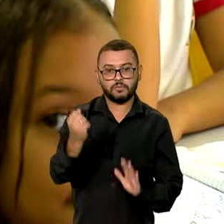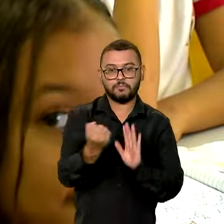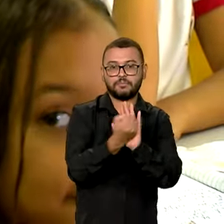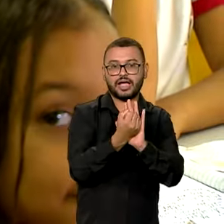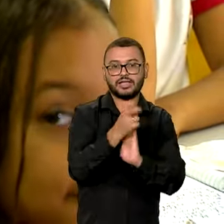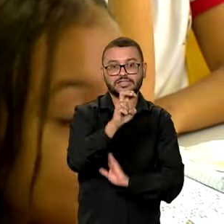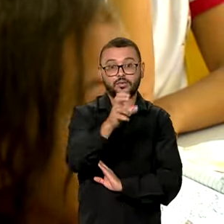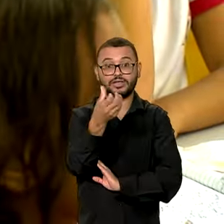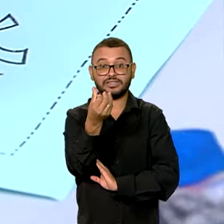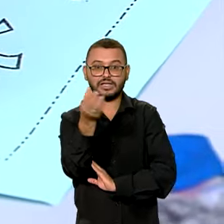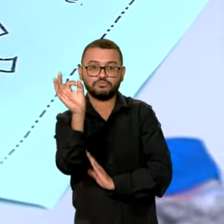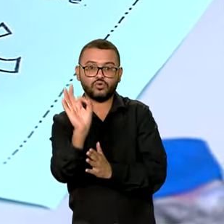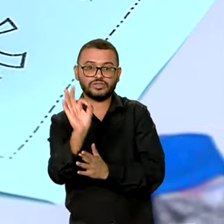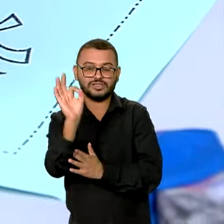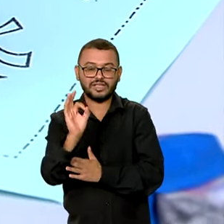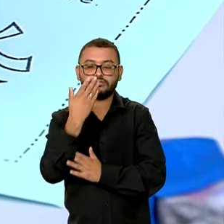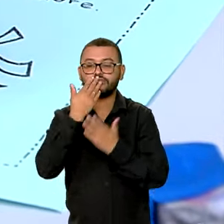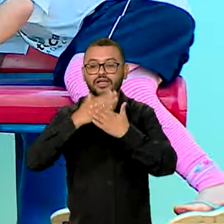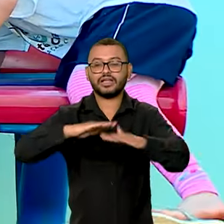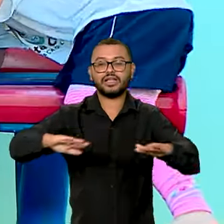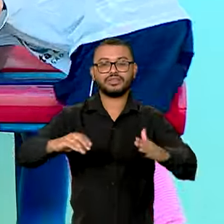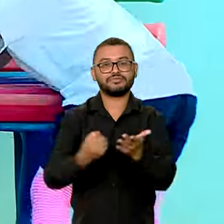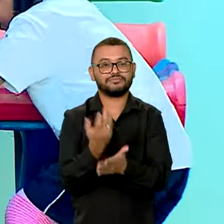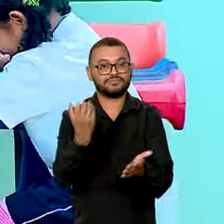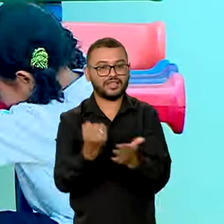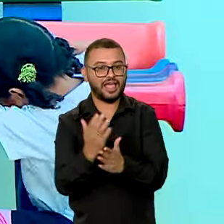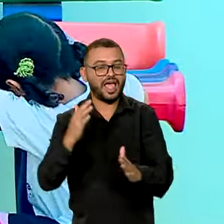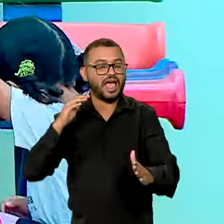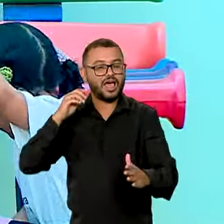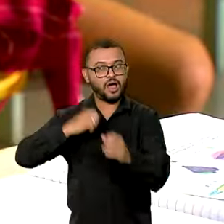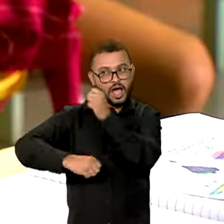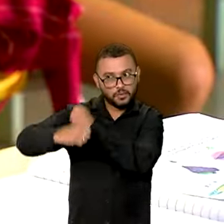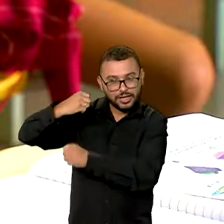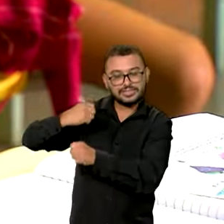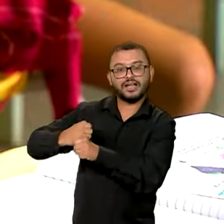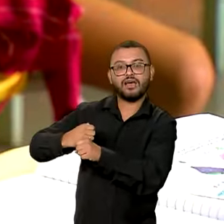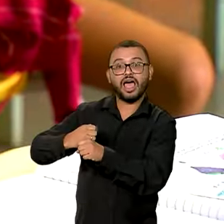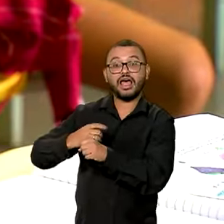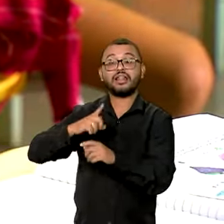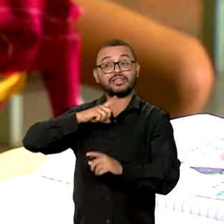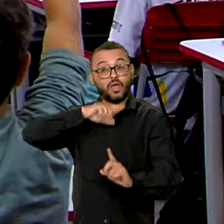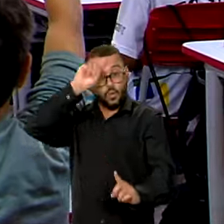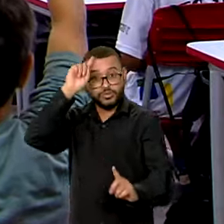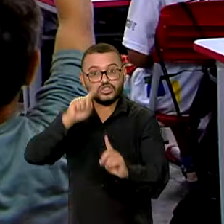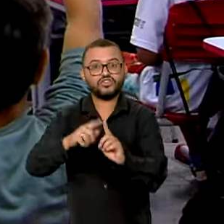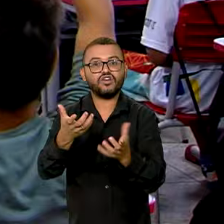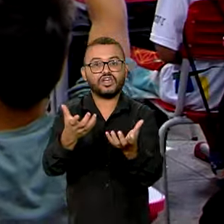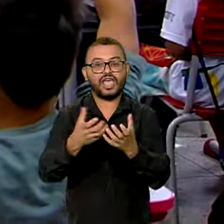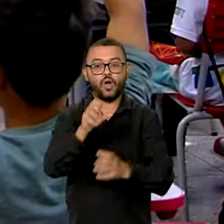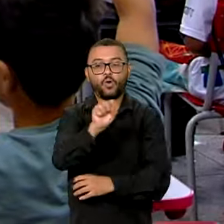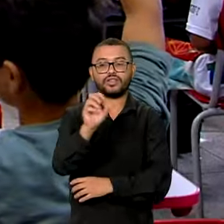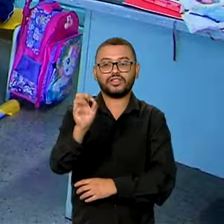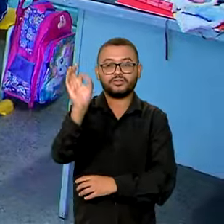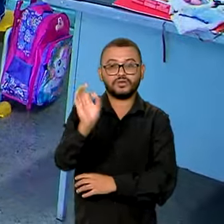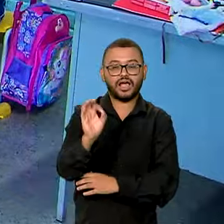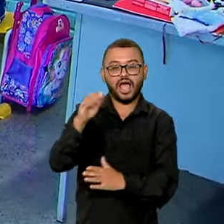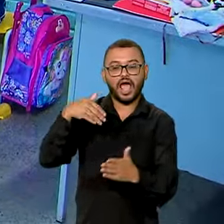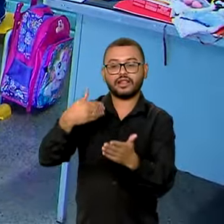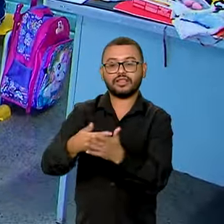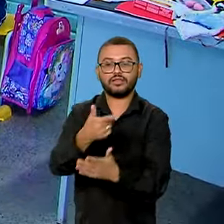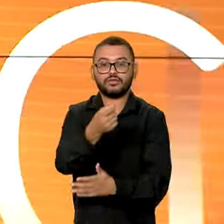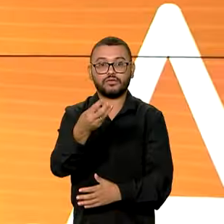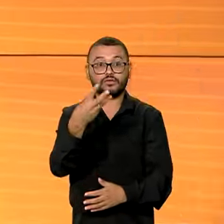56% das crianças alfabetizadas no ano passado. A meta é chegar a 80% até